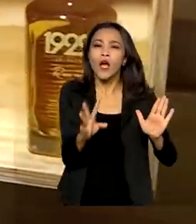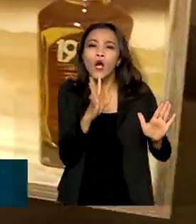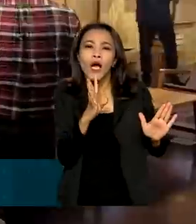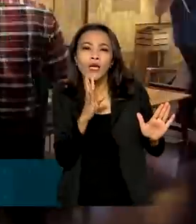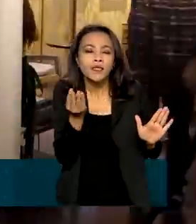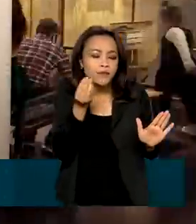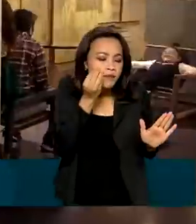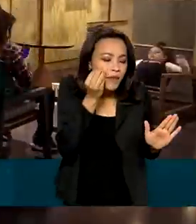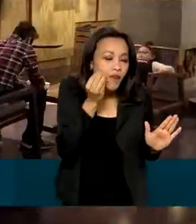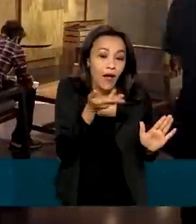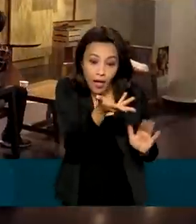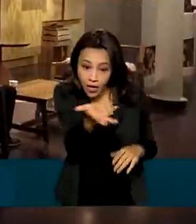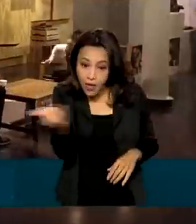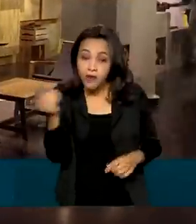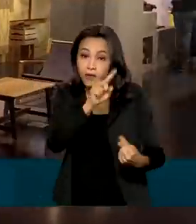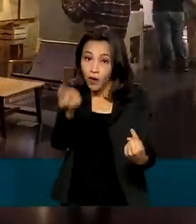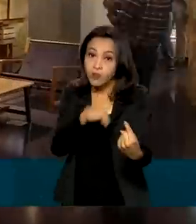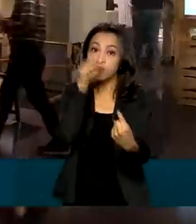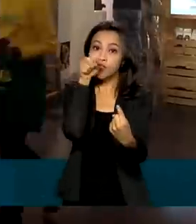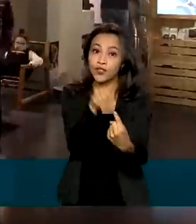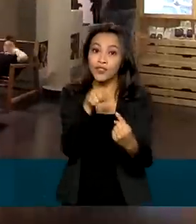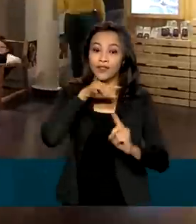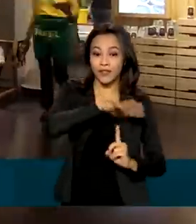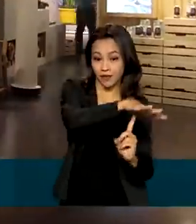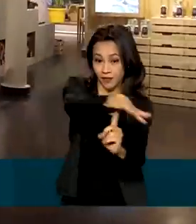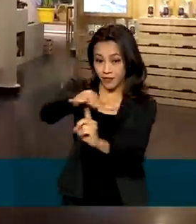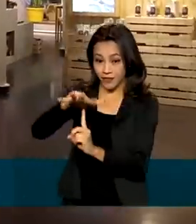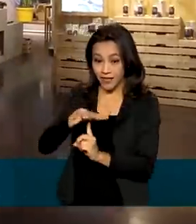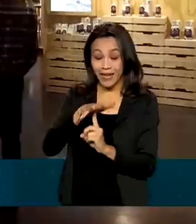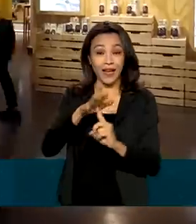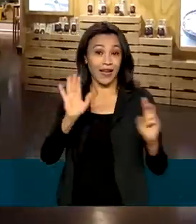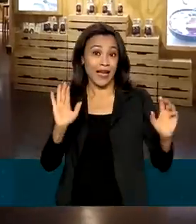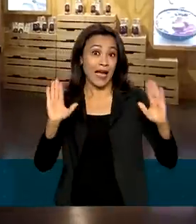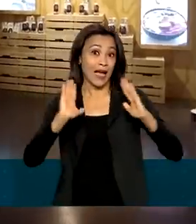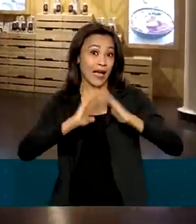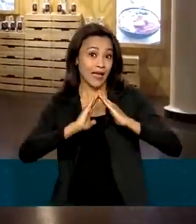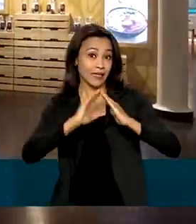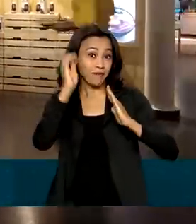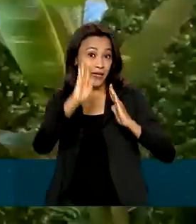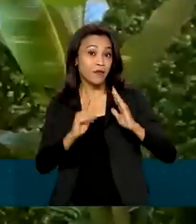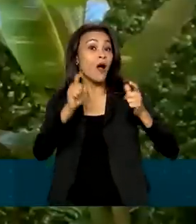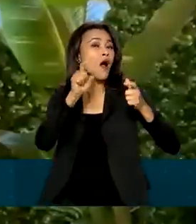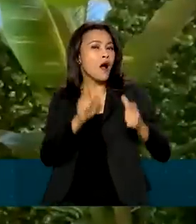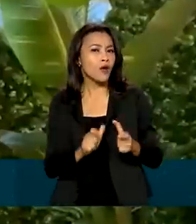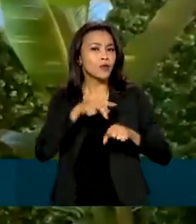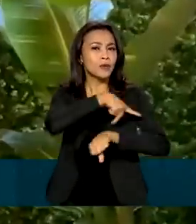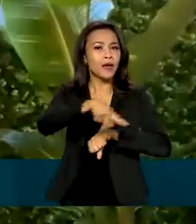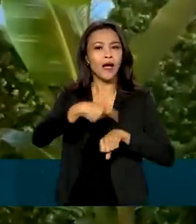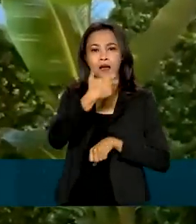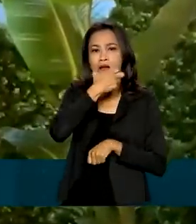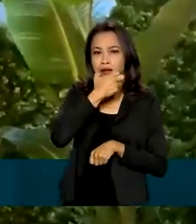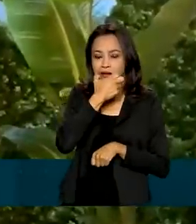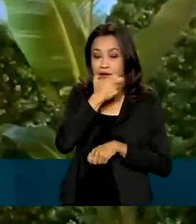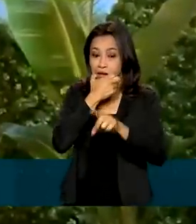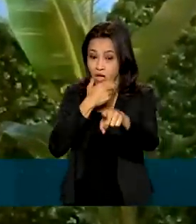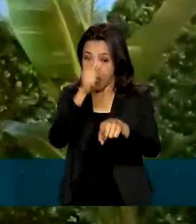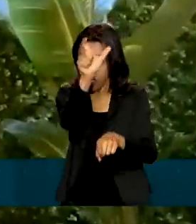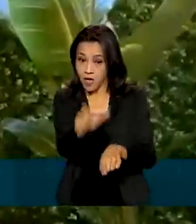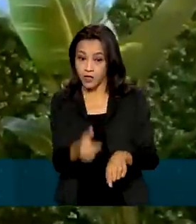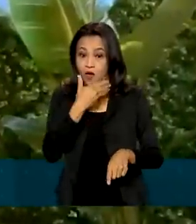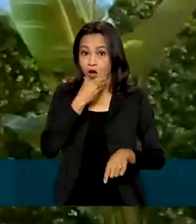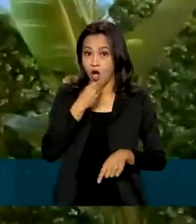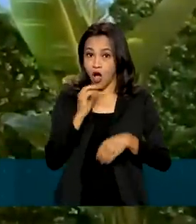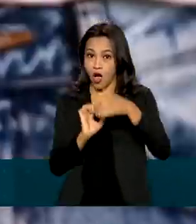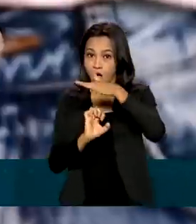provar. Esse é o objetivo da Casa Brasil, que atualmente está em Londres. Este empresário apresentou o